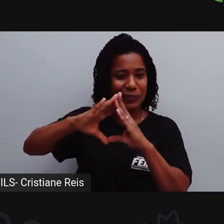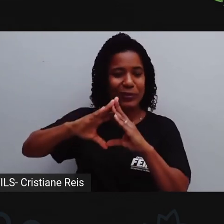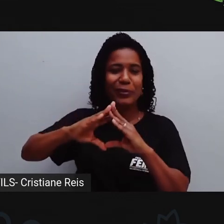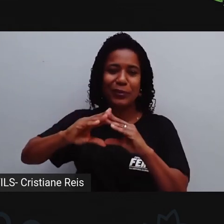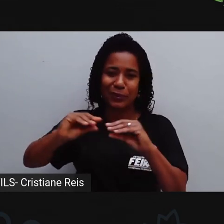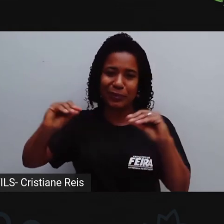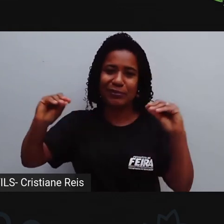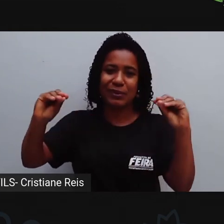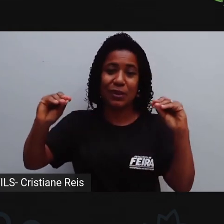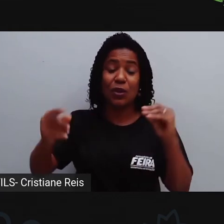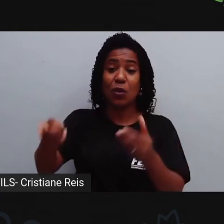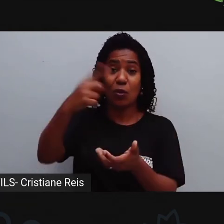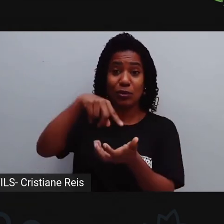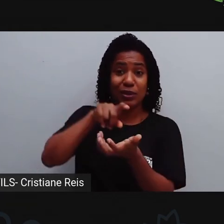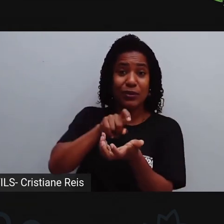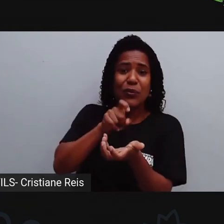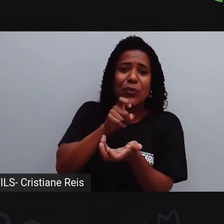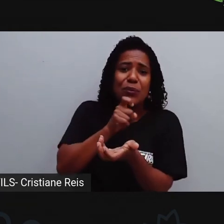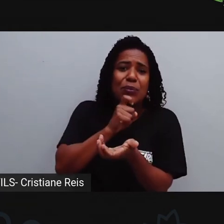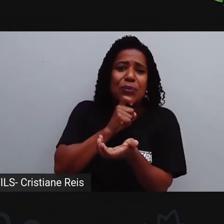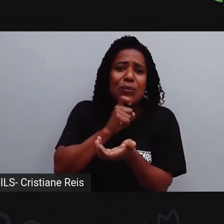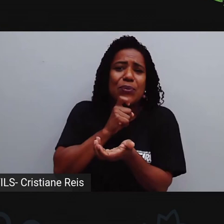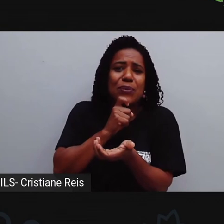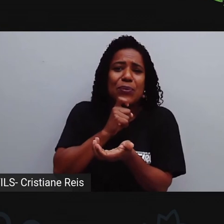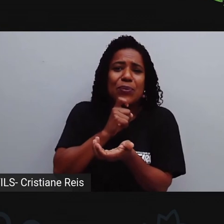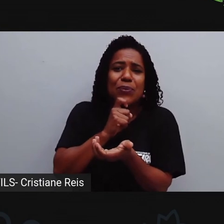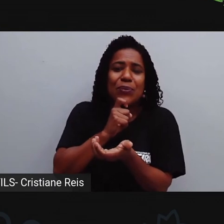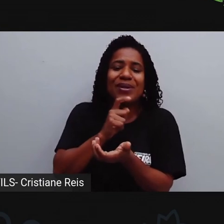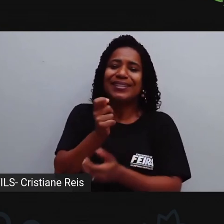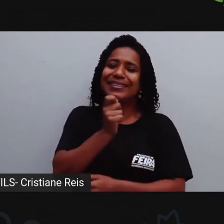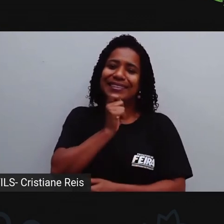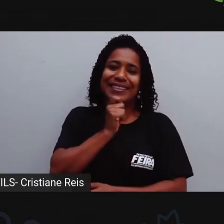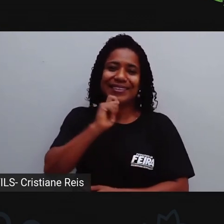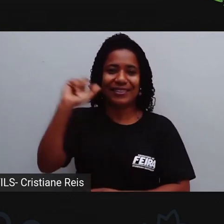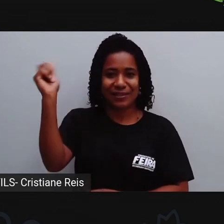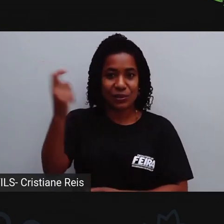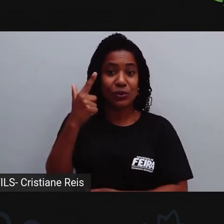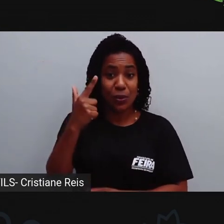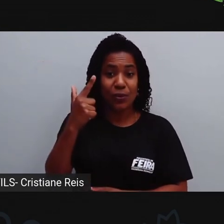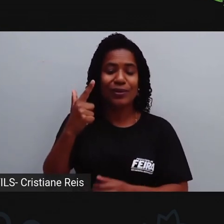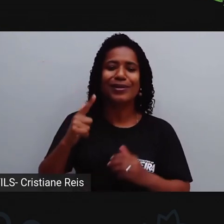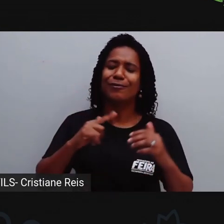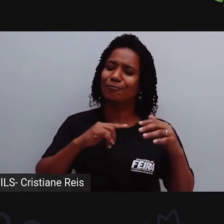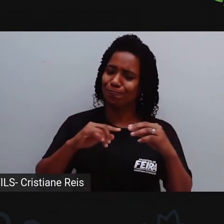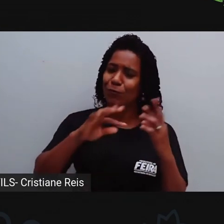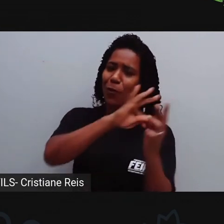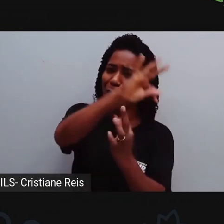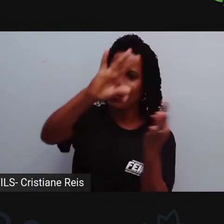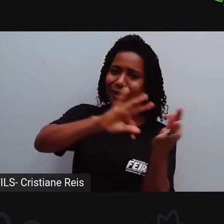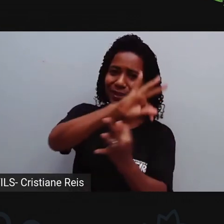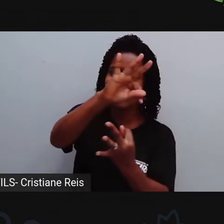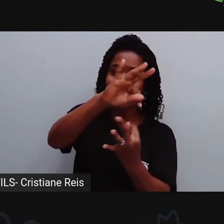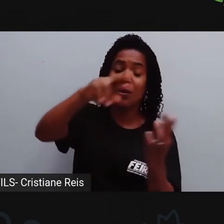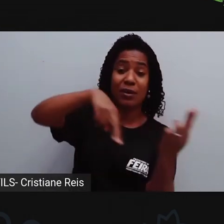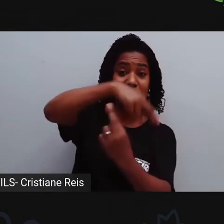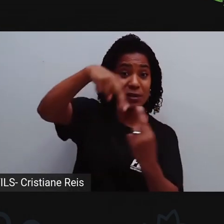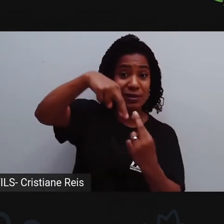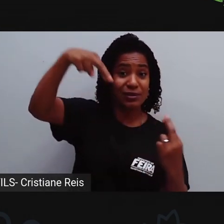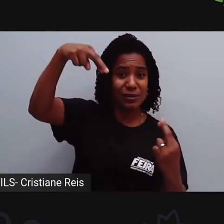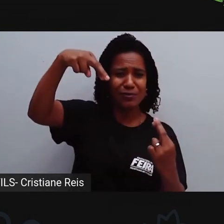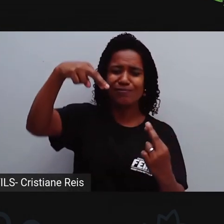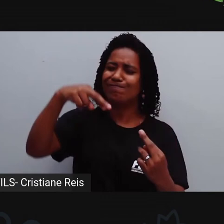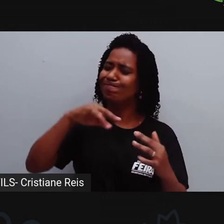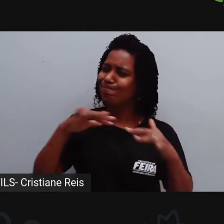bastante frio, né? Sem a presença da luz solar. Então, esses movimentos, eles são muito, muito importantes, até mesmo,